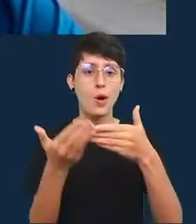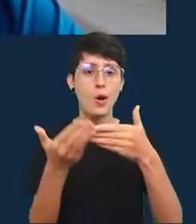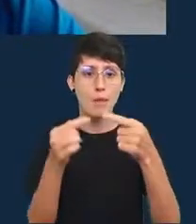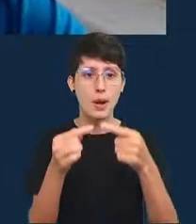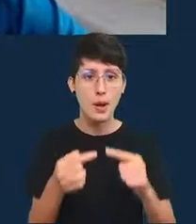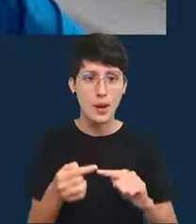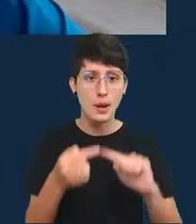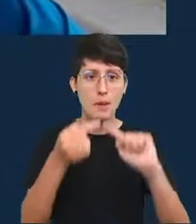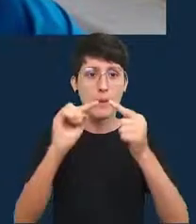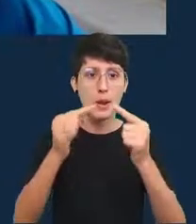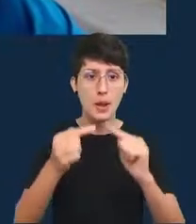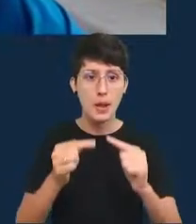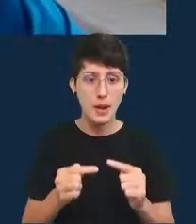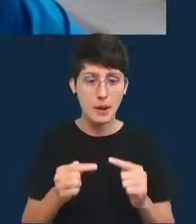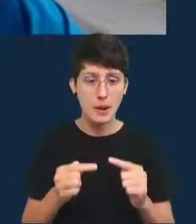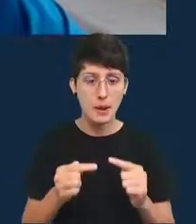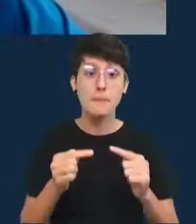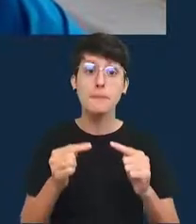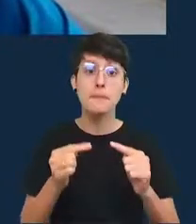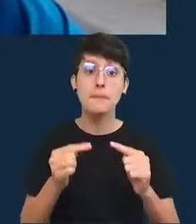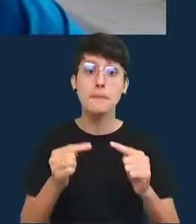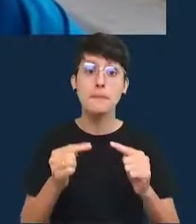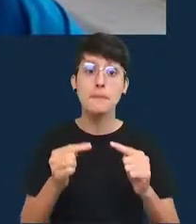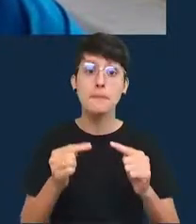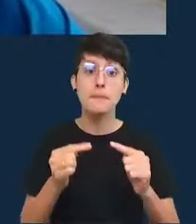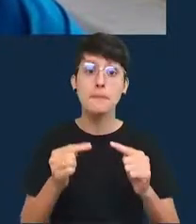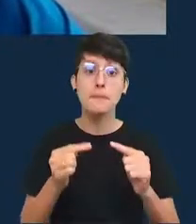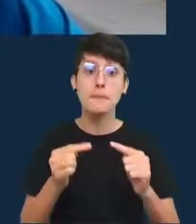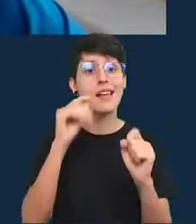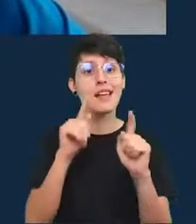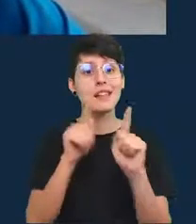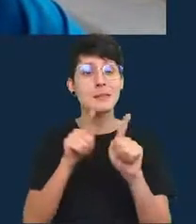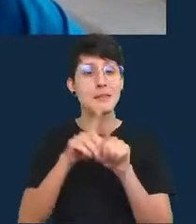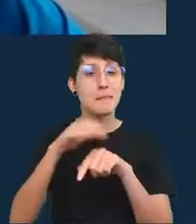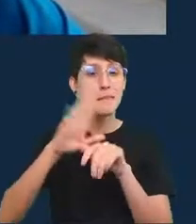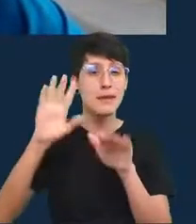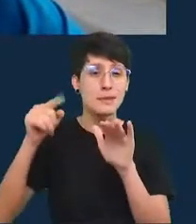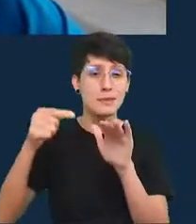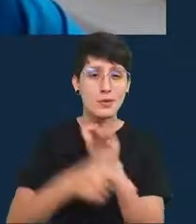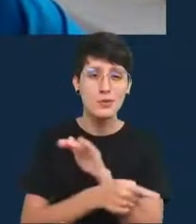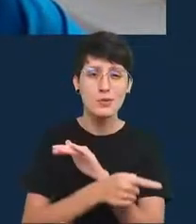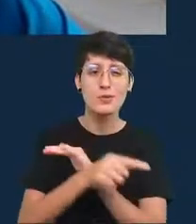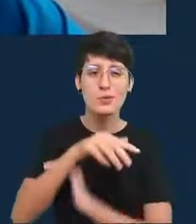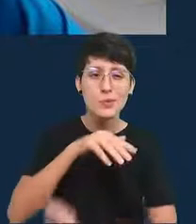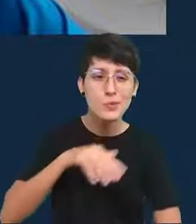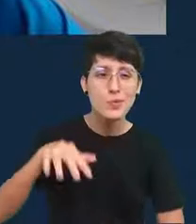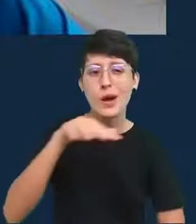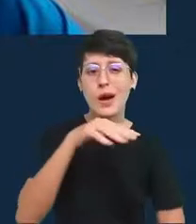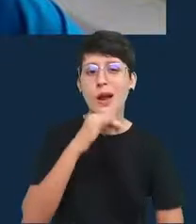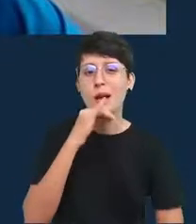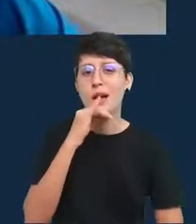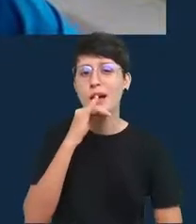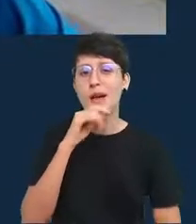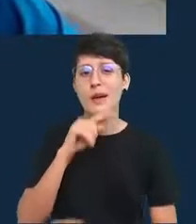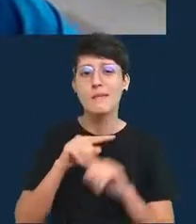a gente pode até experimentar métodos mais profundos para uma questão assim mas eu acho que